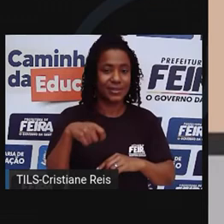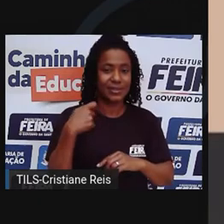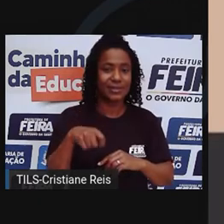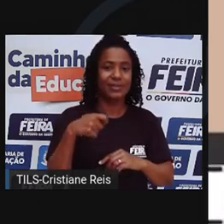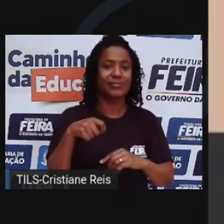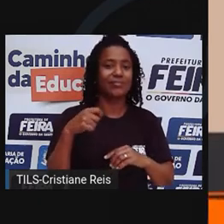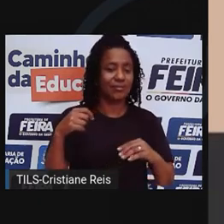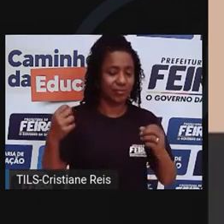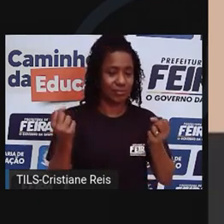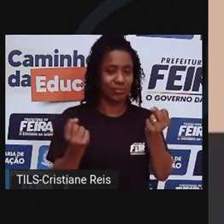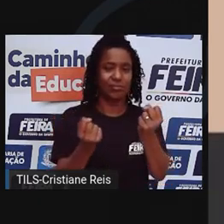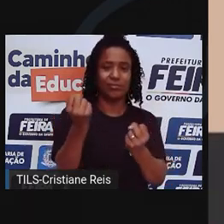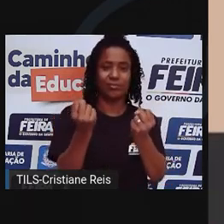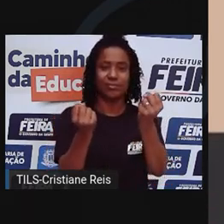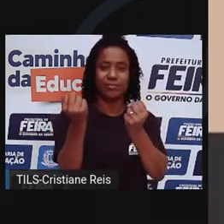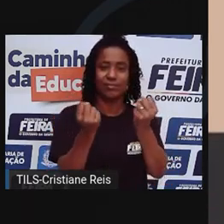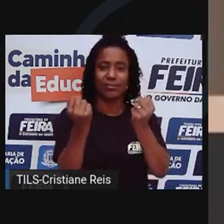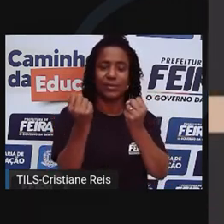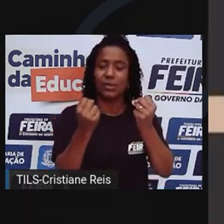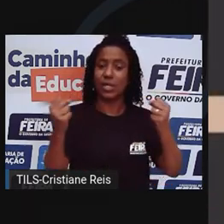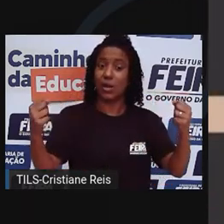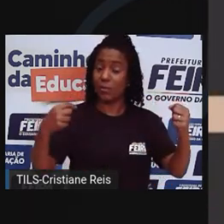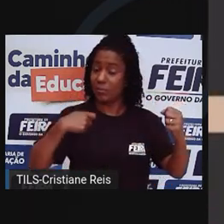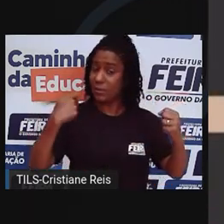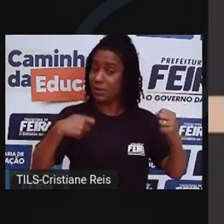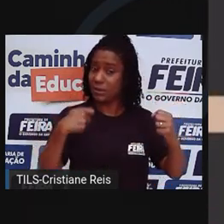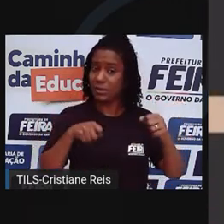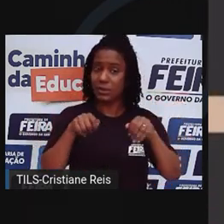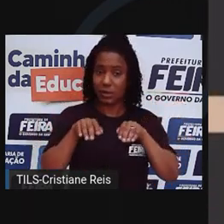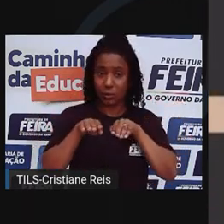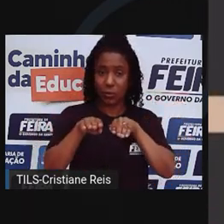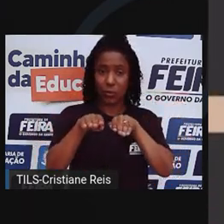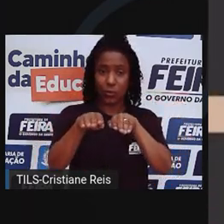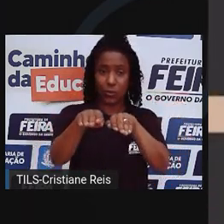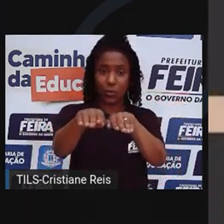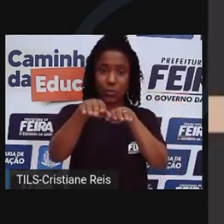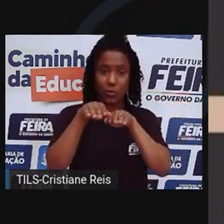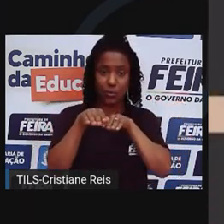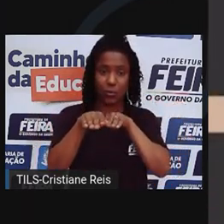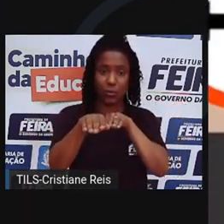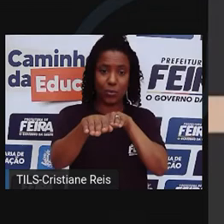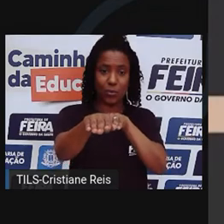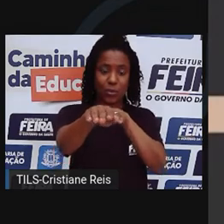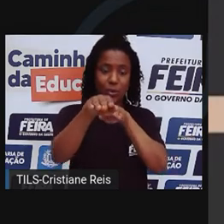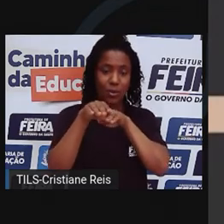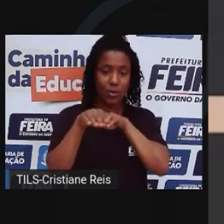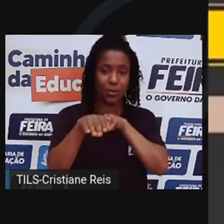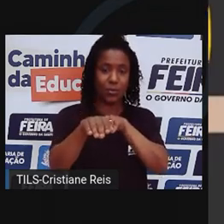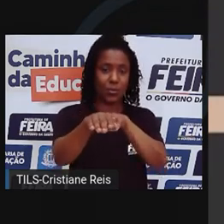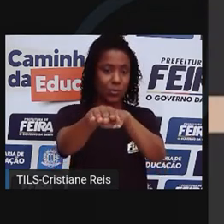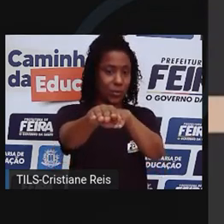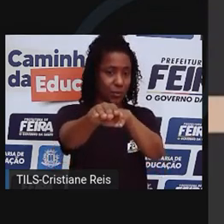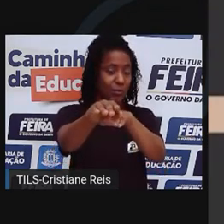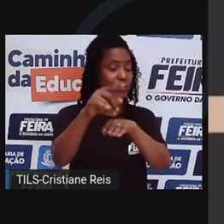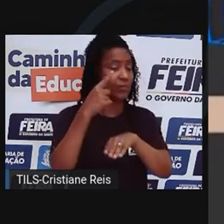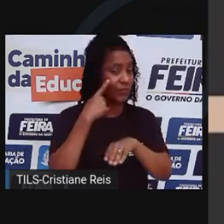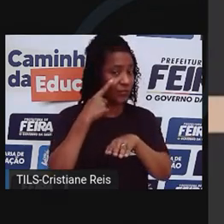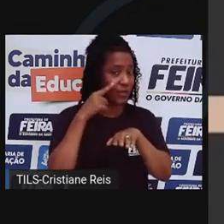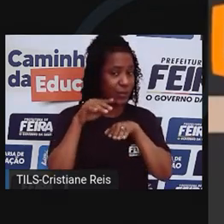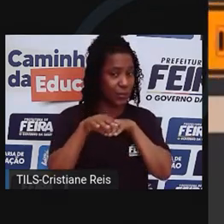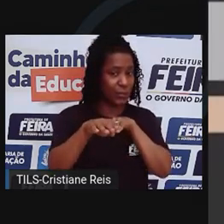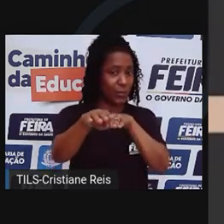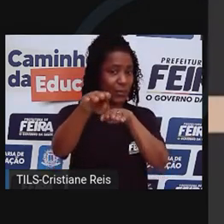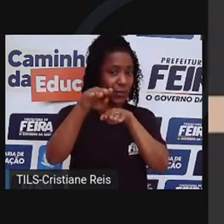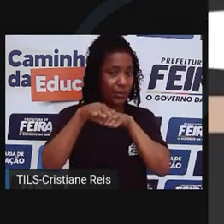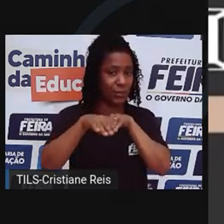direção correta. em alguns casos, uma via tem apenas um sentido a ser seguido e todos os veículos